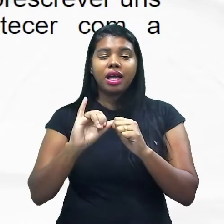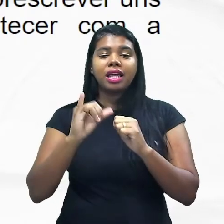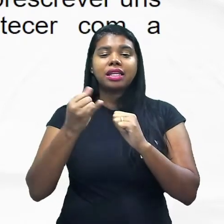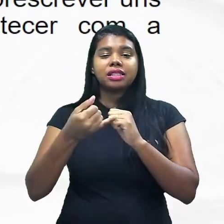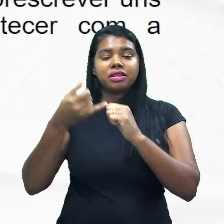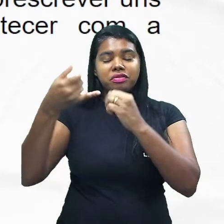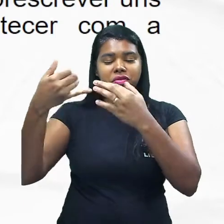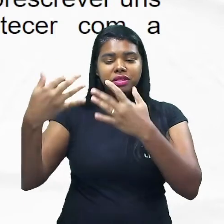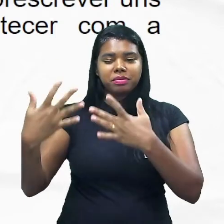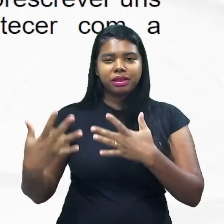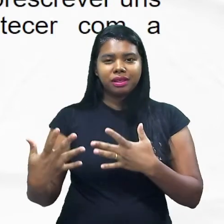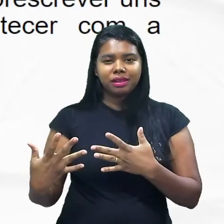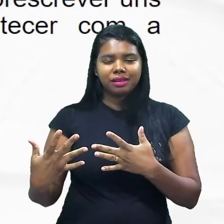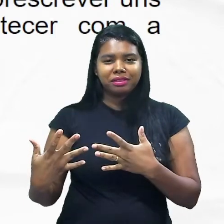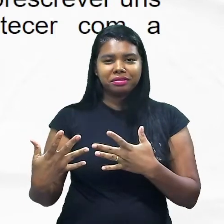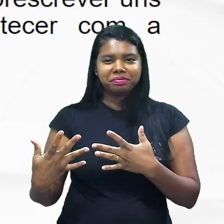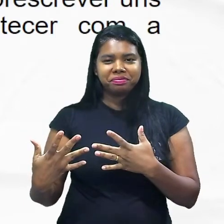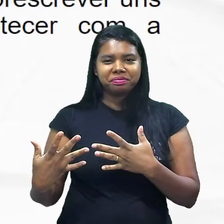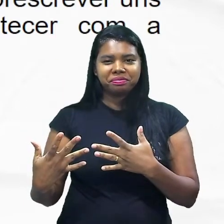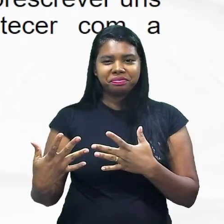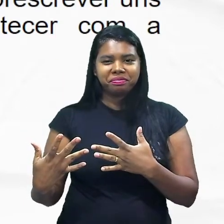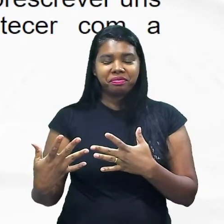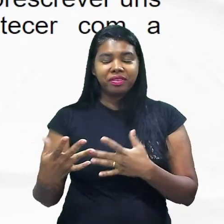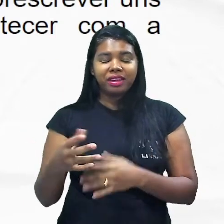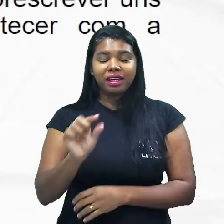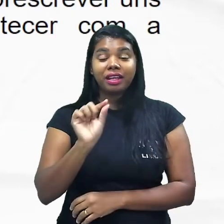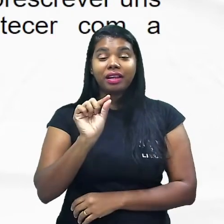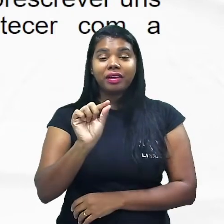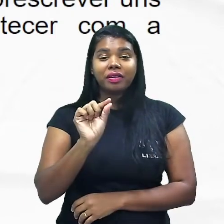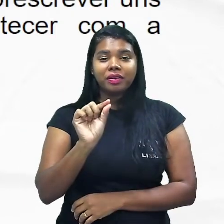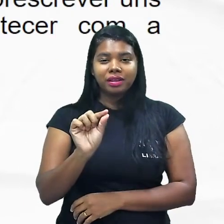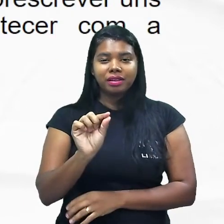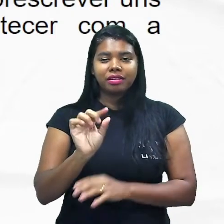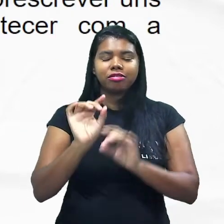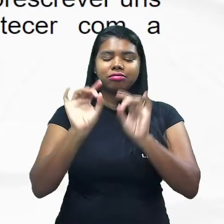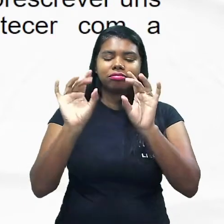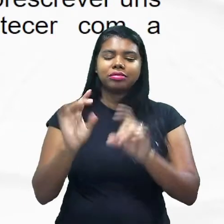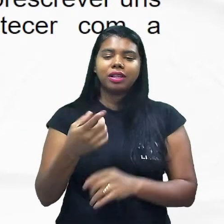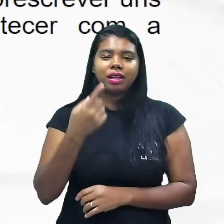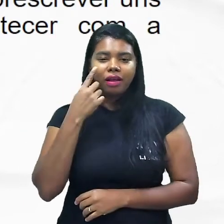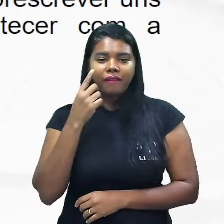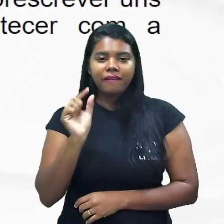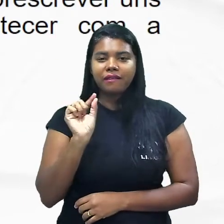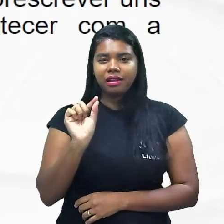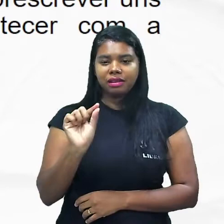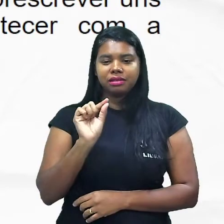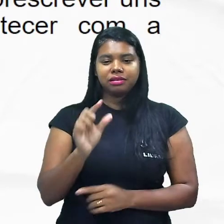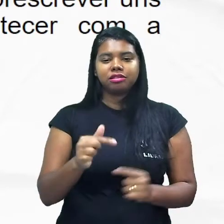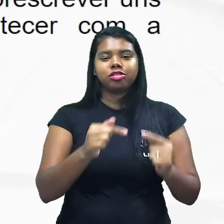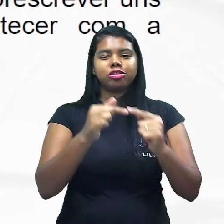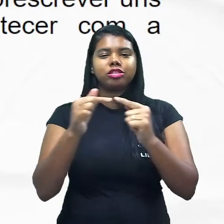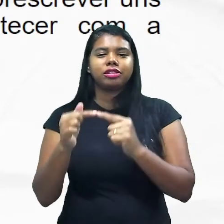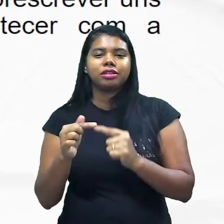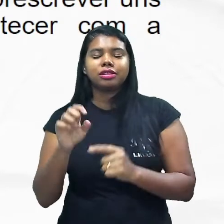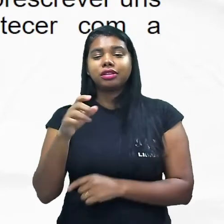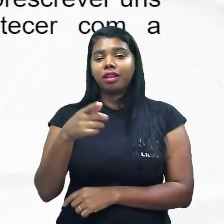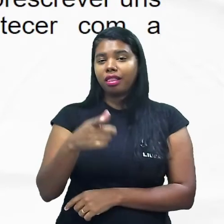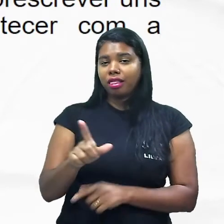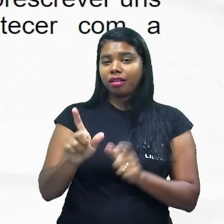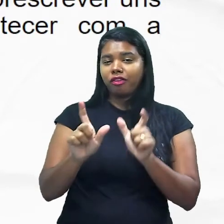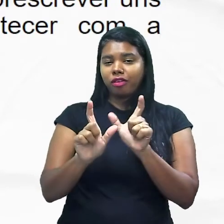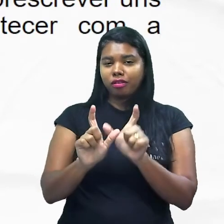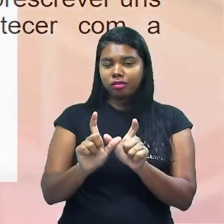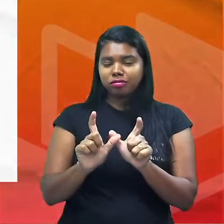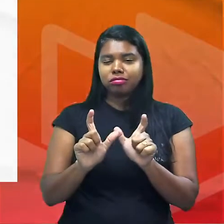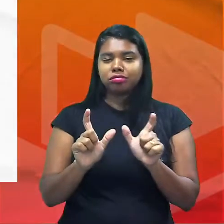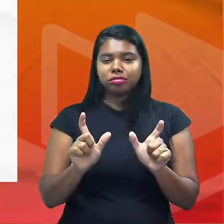explicativa então o médico oftalmologista que é um especialista veja que esse que é um conectivo é não é uma conjunção